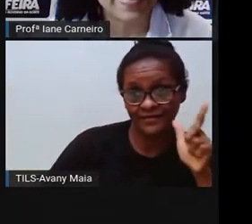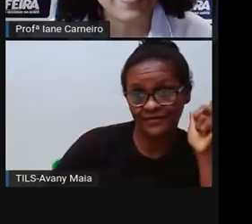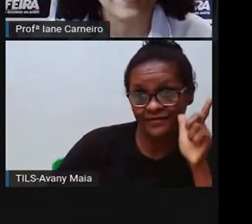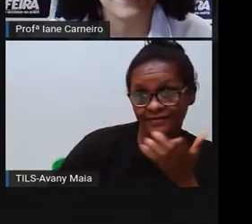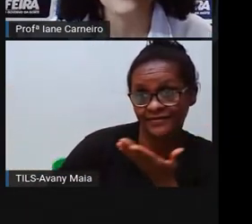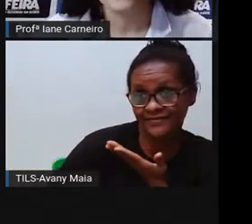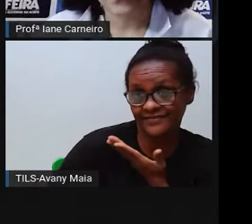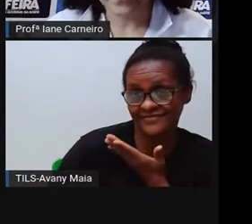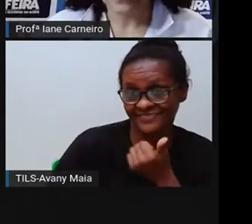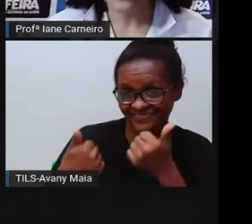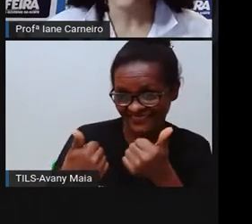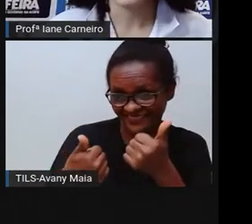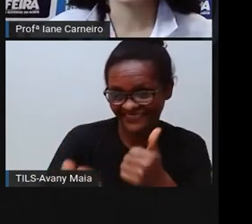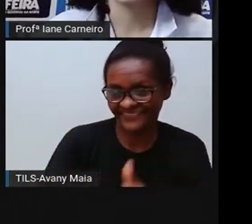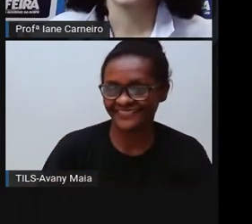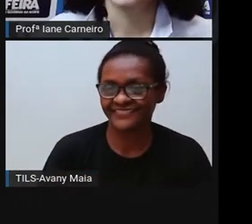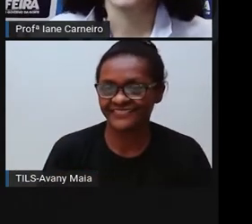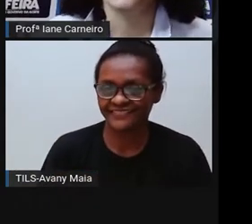isso é bacana, né?